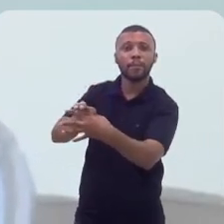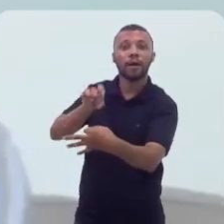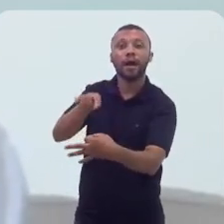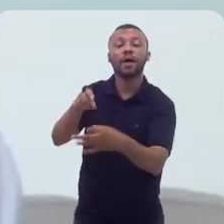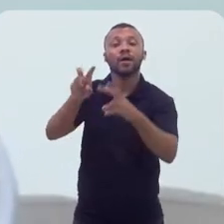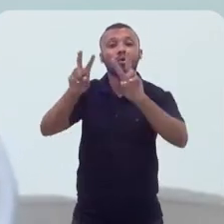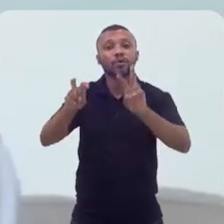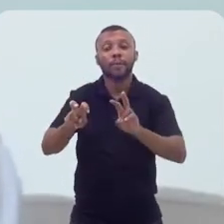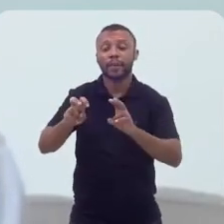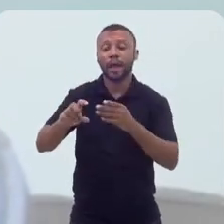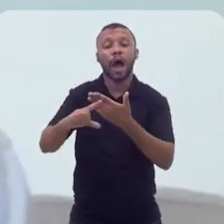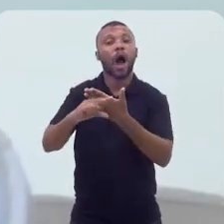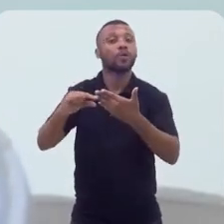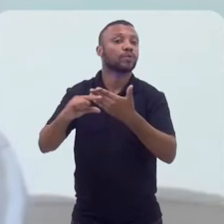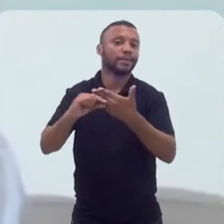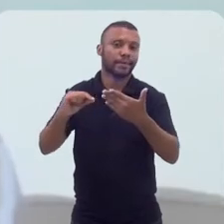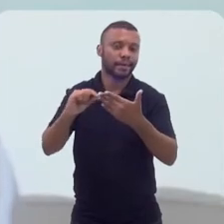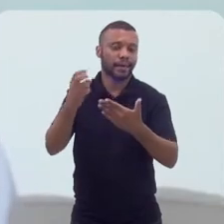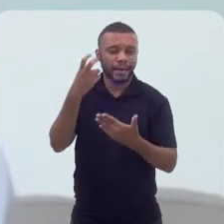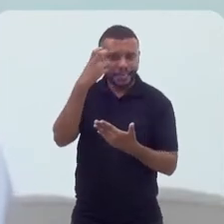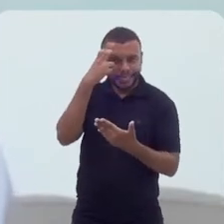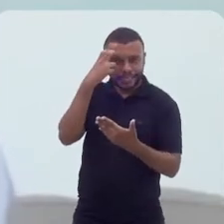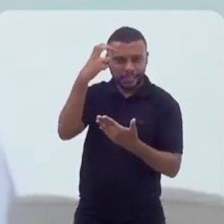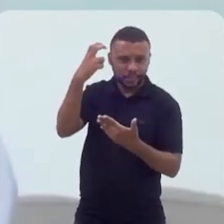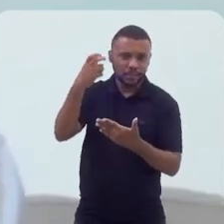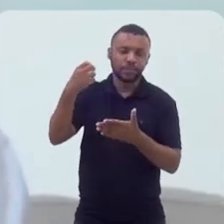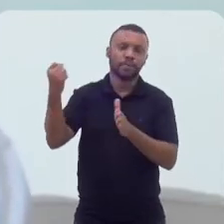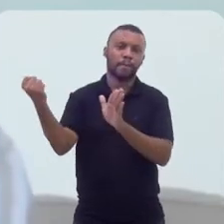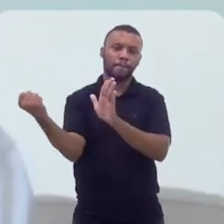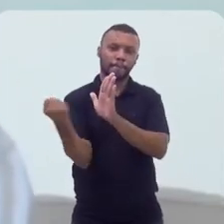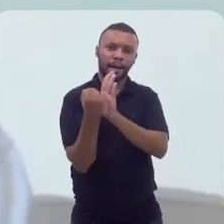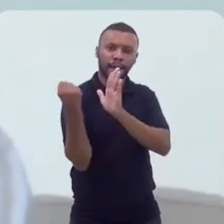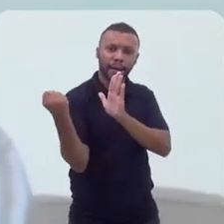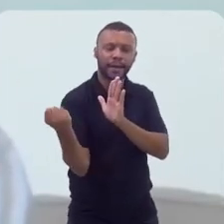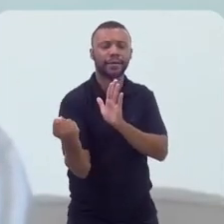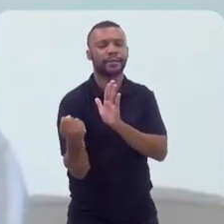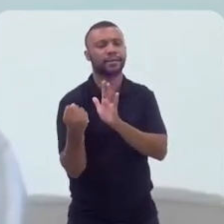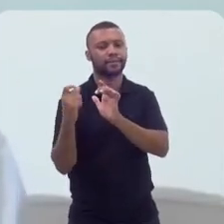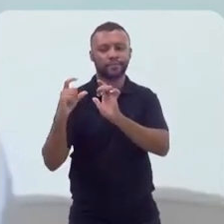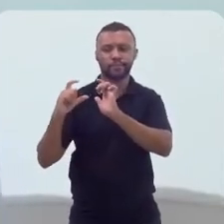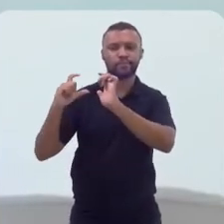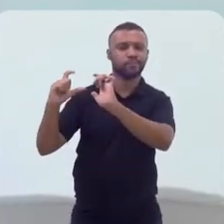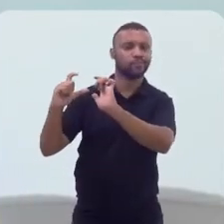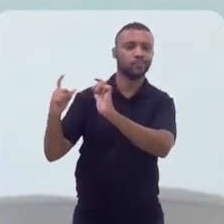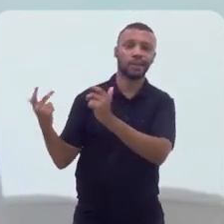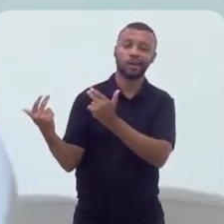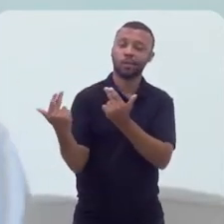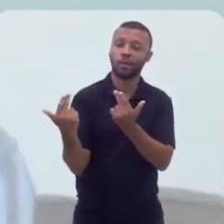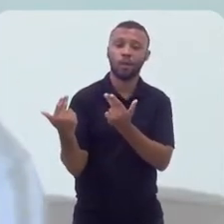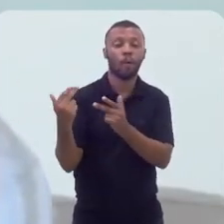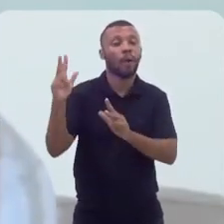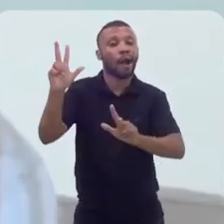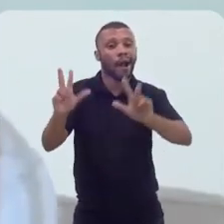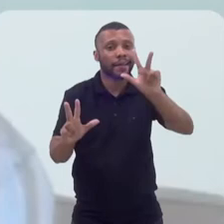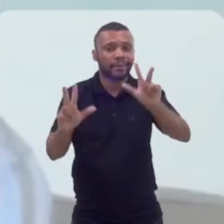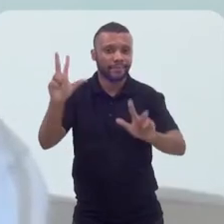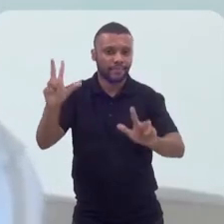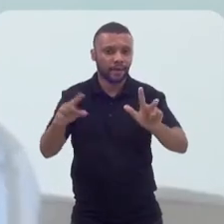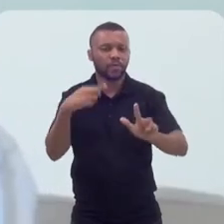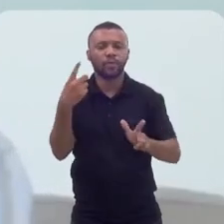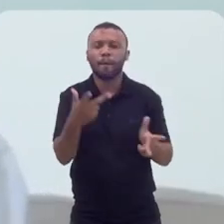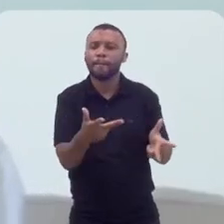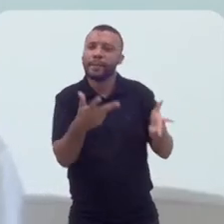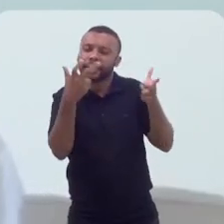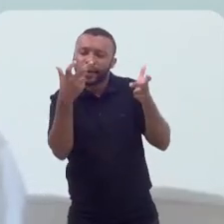propriedade intelectual, o elo de marcas e patentes. No caso do carnaval, nós também temos uma